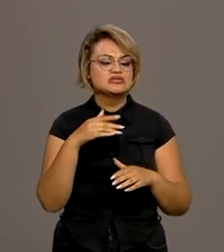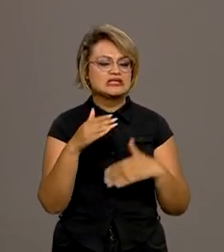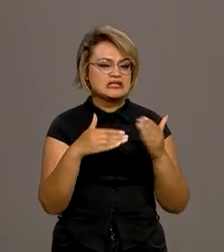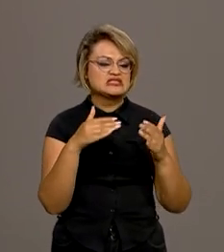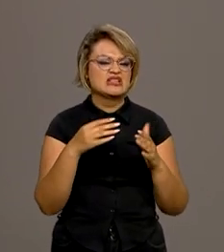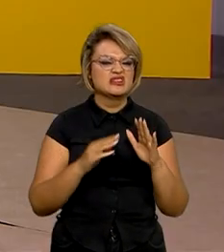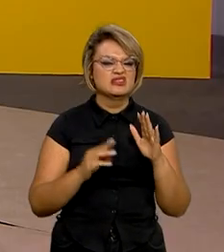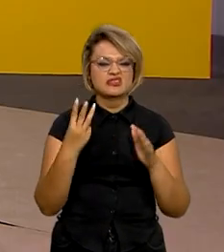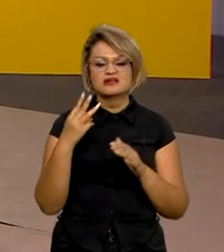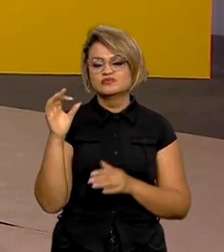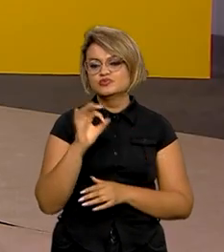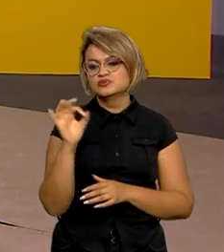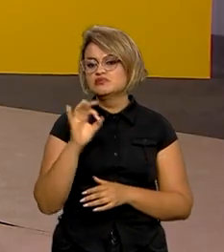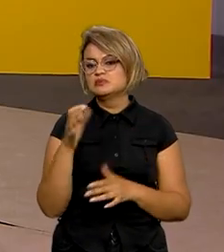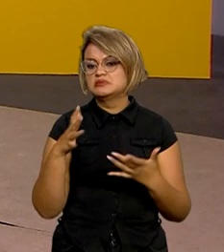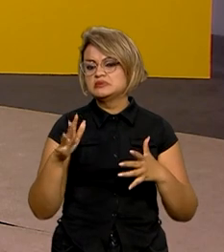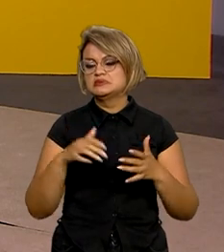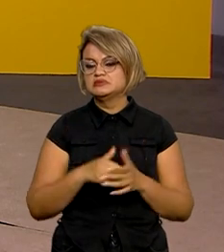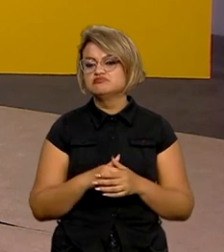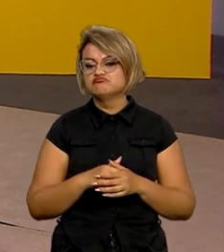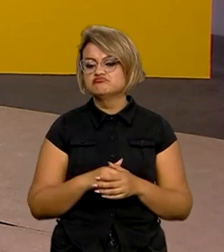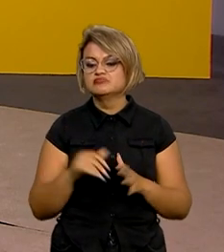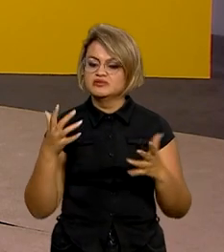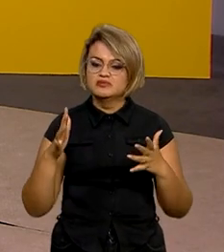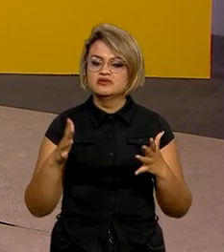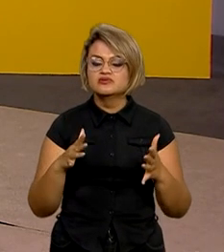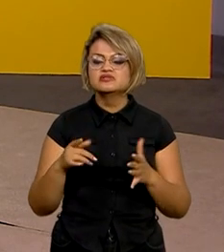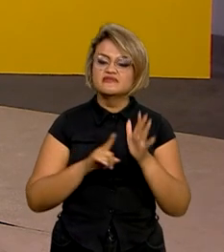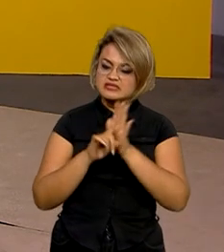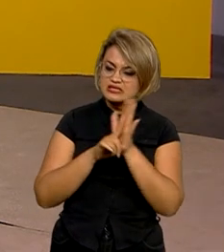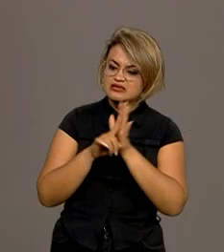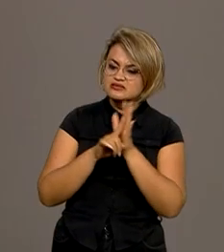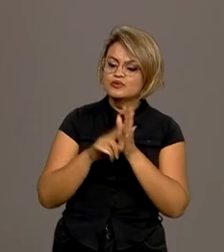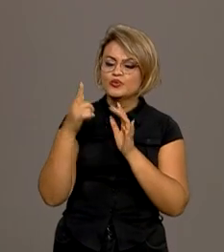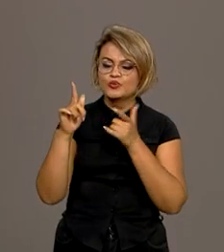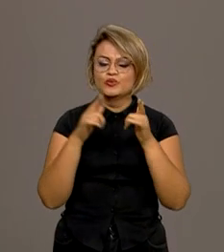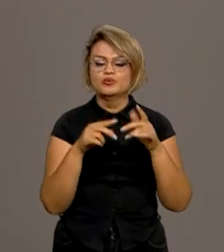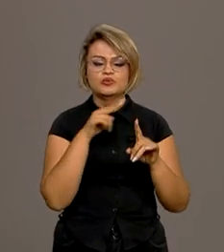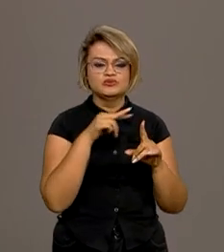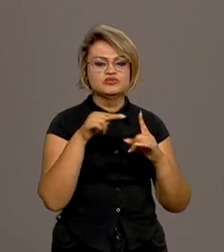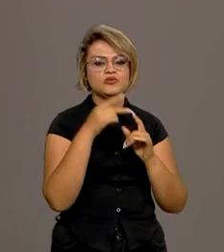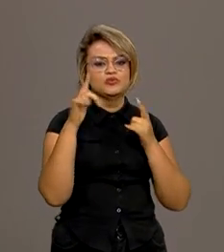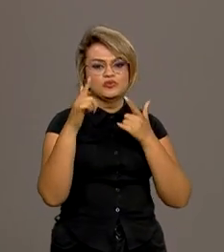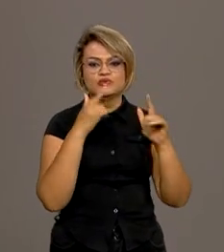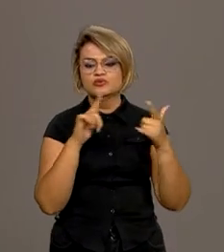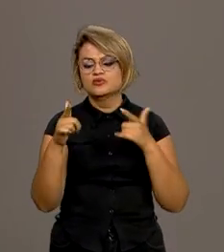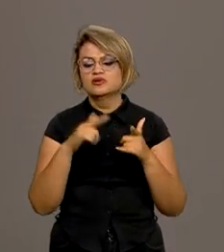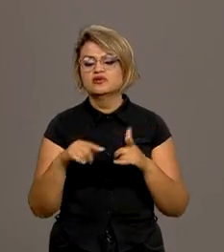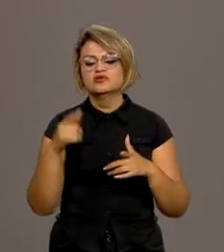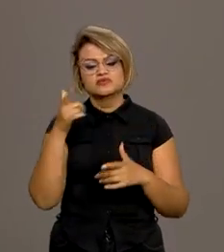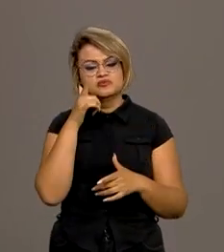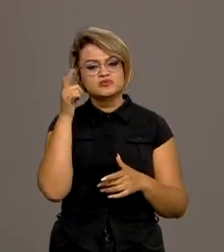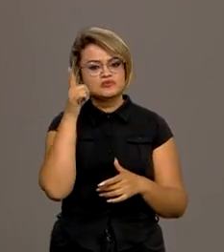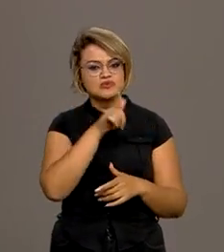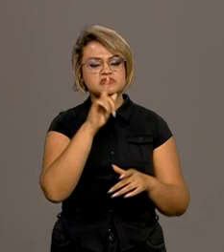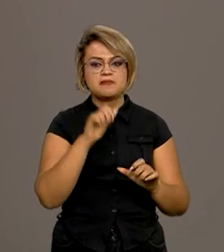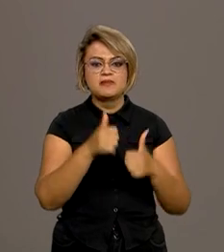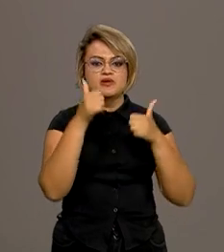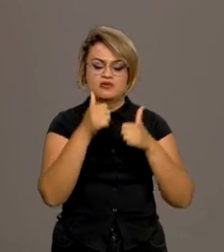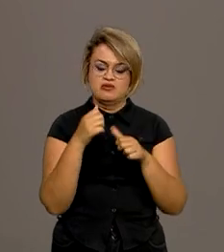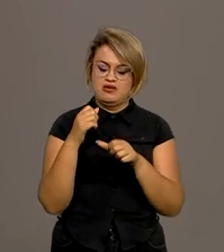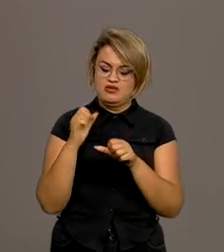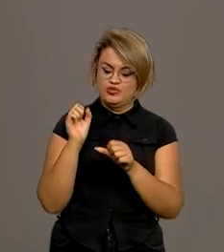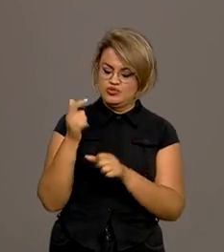acima de 3%, já. E eu acho que vai ser revisto todas as projeções. Devemos melhorar também o crescimento de